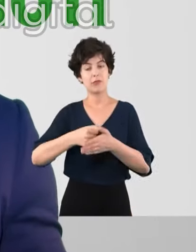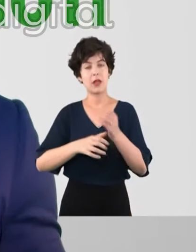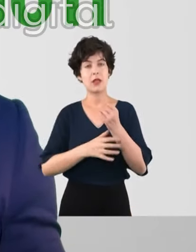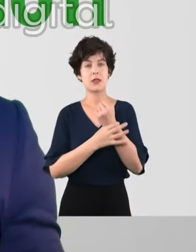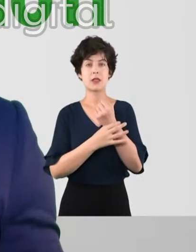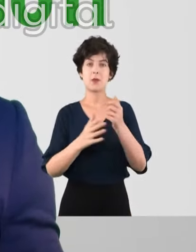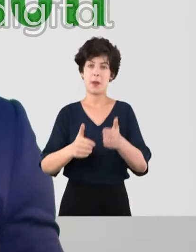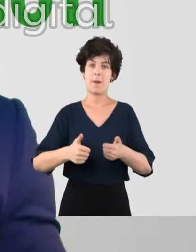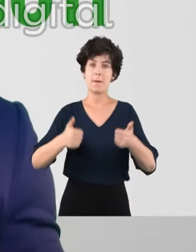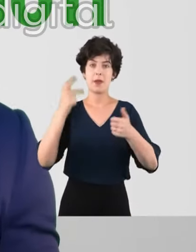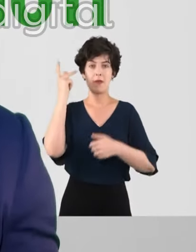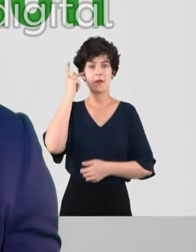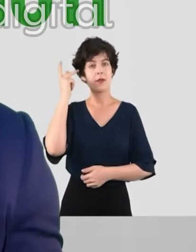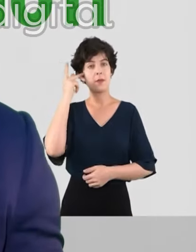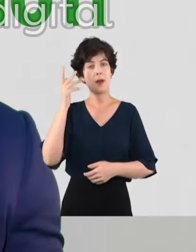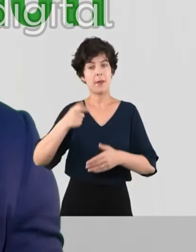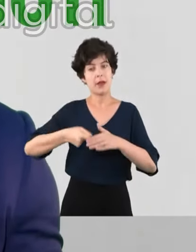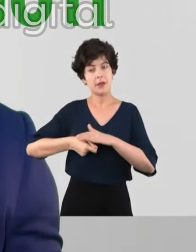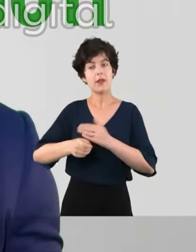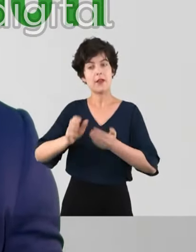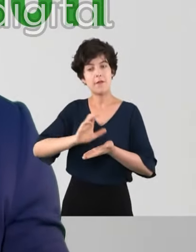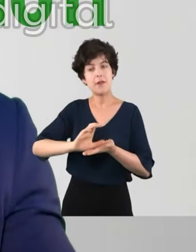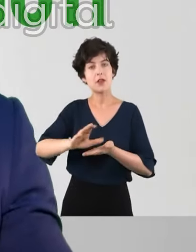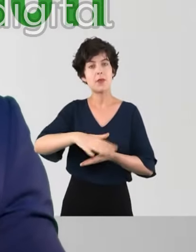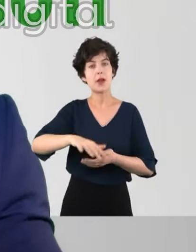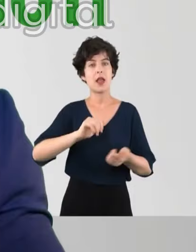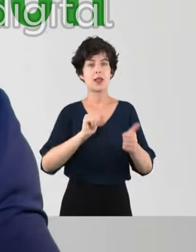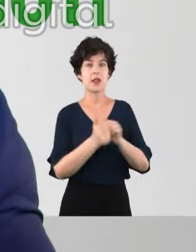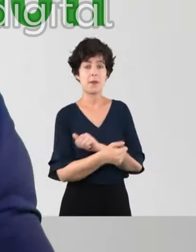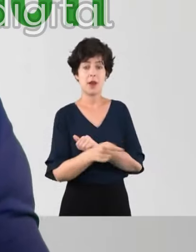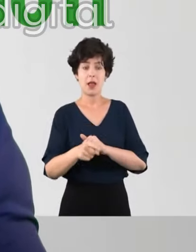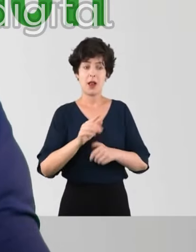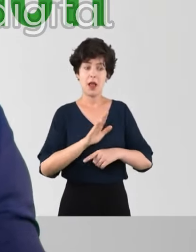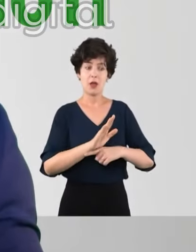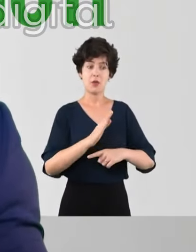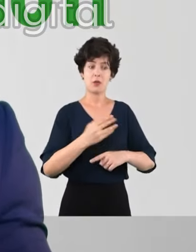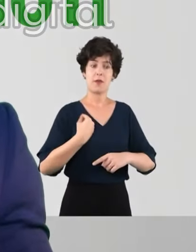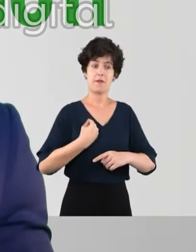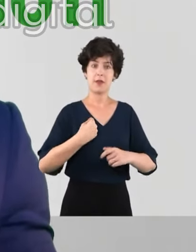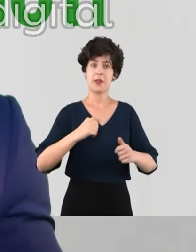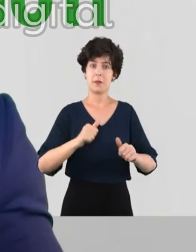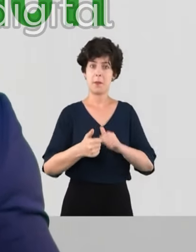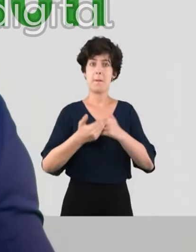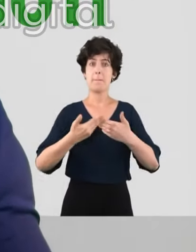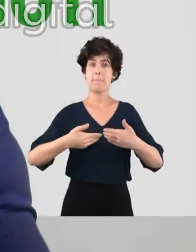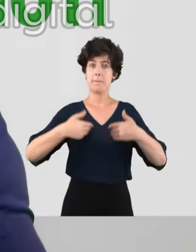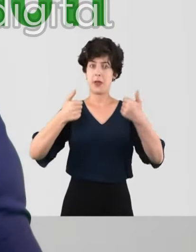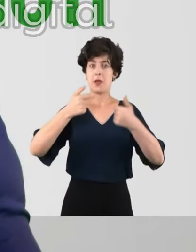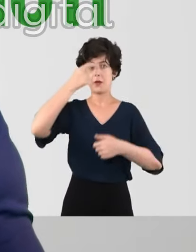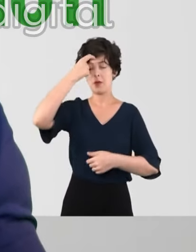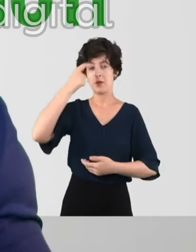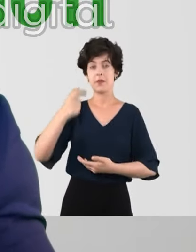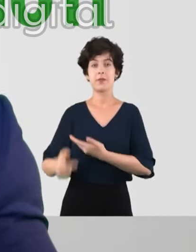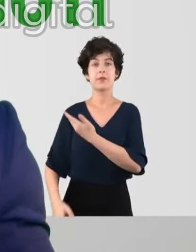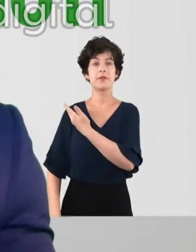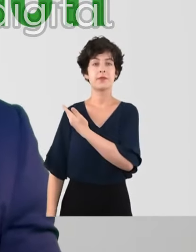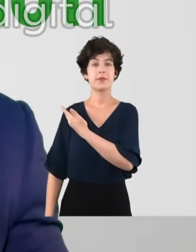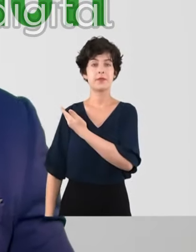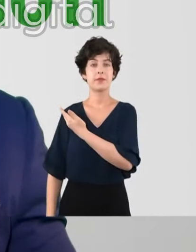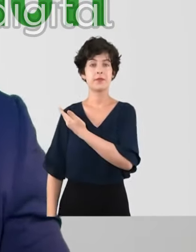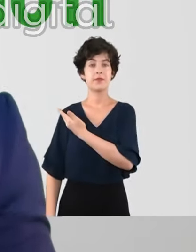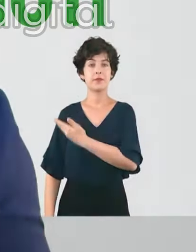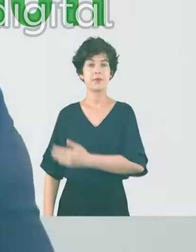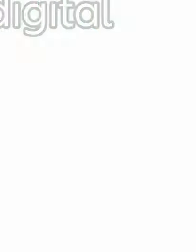segurança na cidade de São Paulo. E por mais investimento no esporte. Pois ele salva vidas e molda caráter. Vote Michael Nick Mavan,